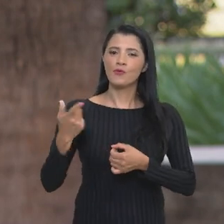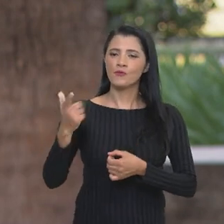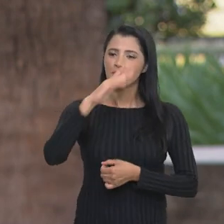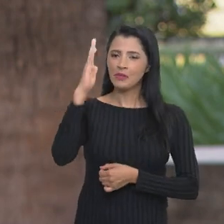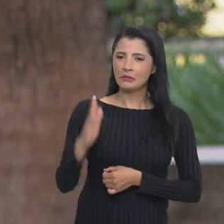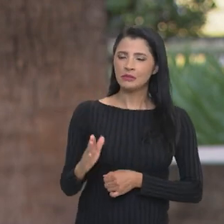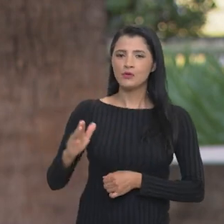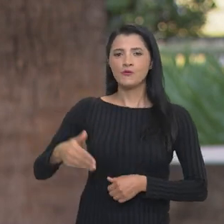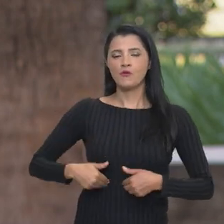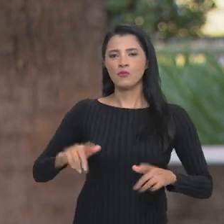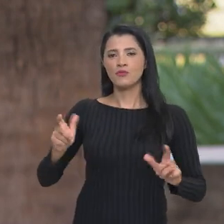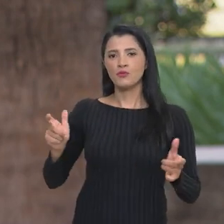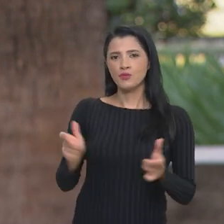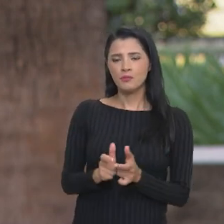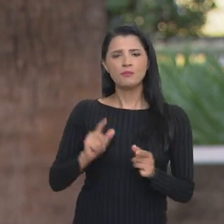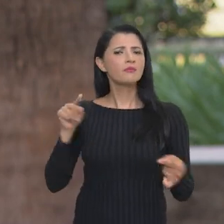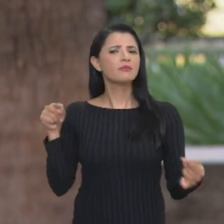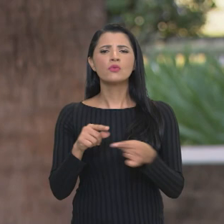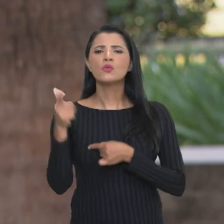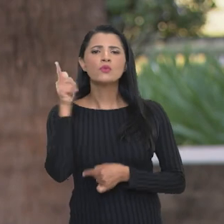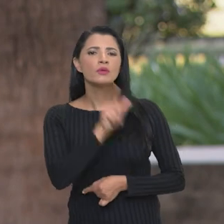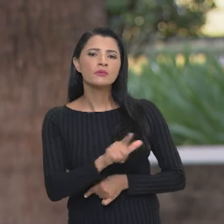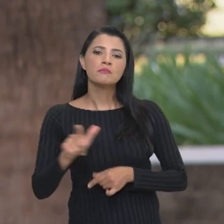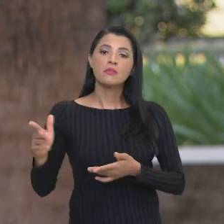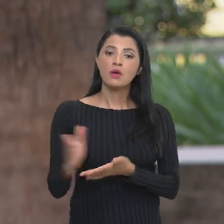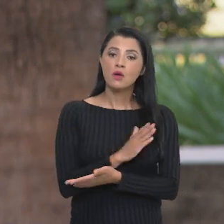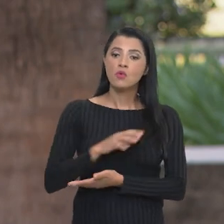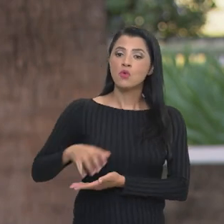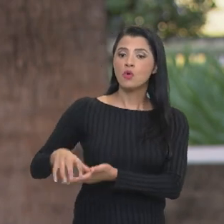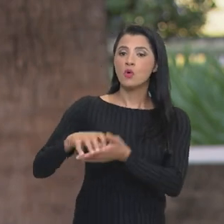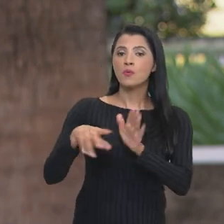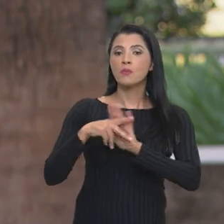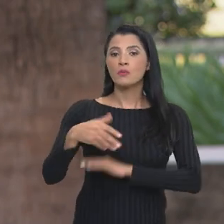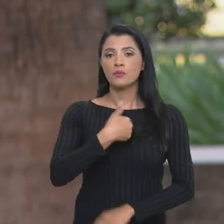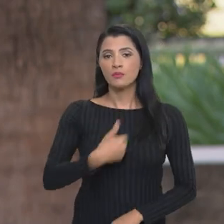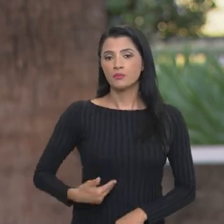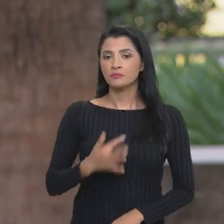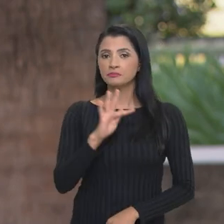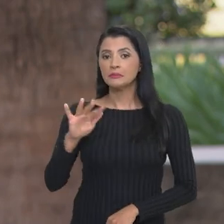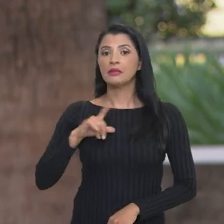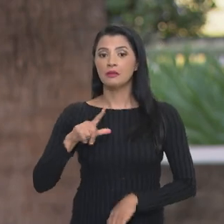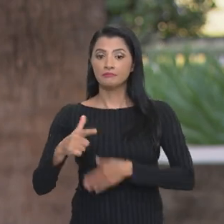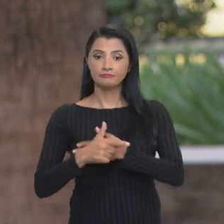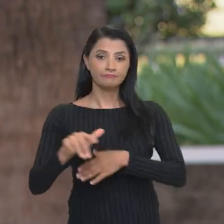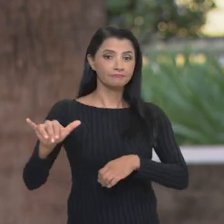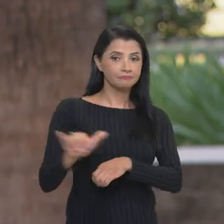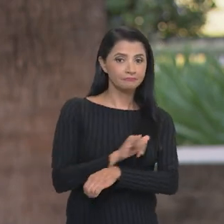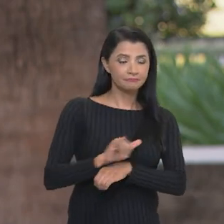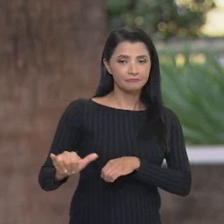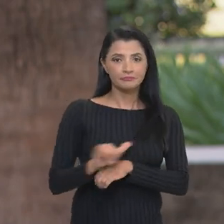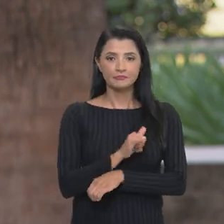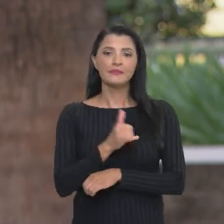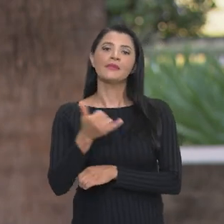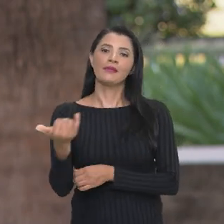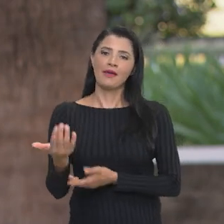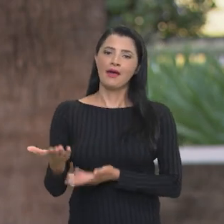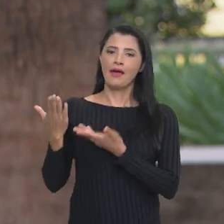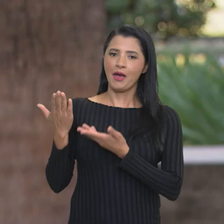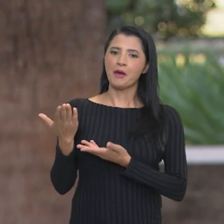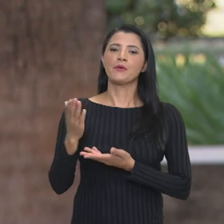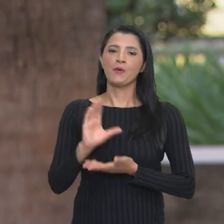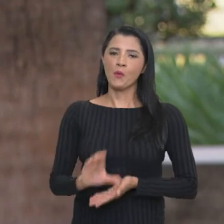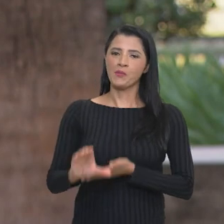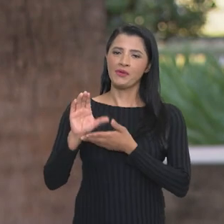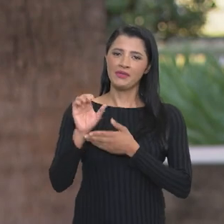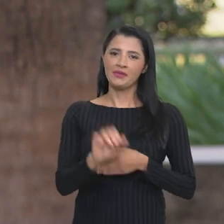o Brasil do mapa da fome. Para isso, alguns órgãos do governo federal têm papel estratégico. A Companhia Nacional